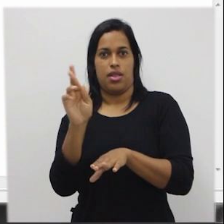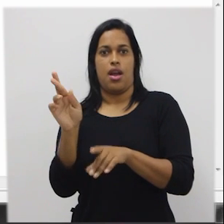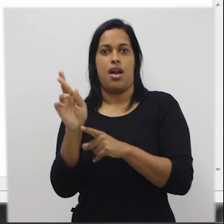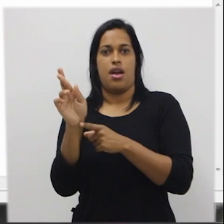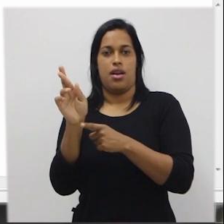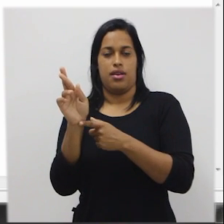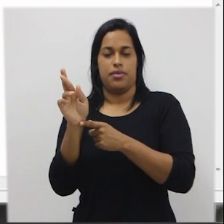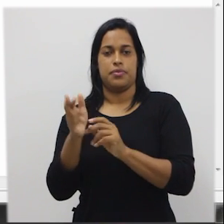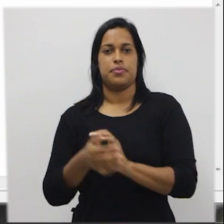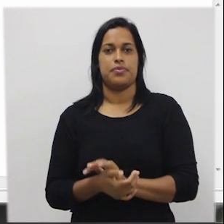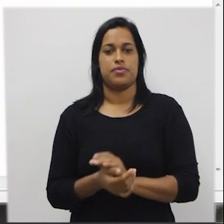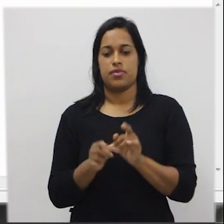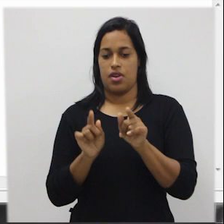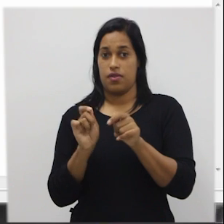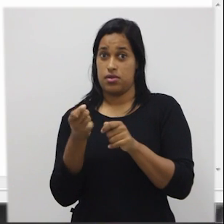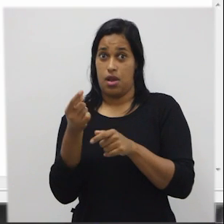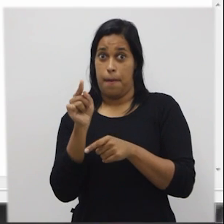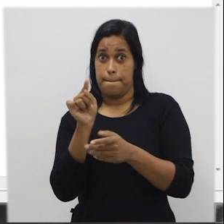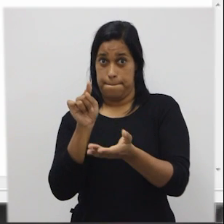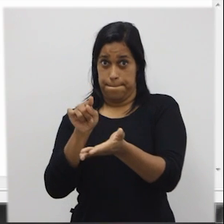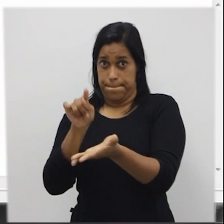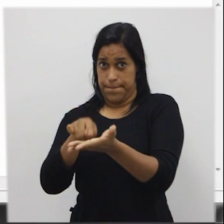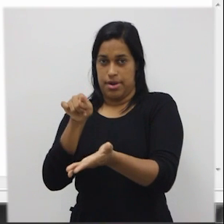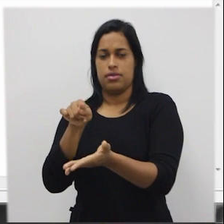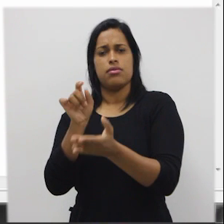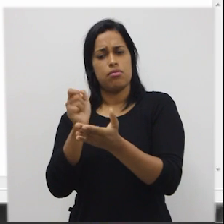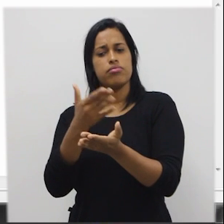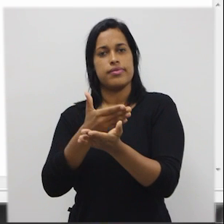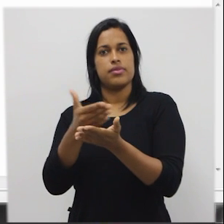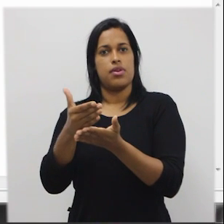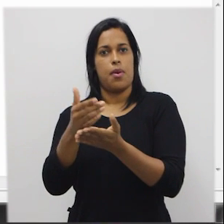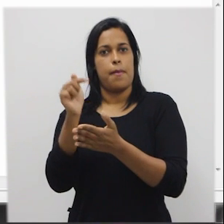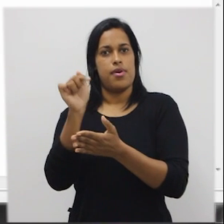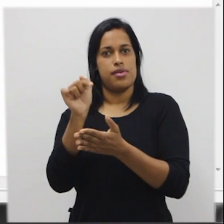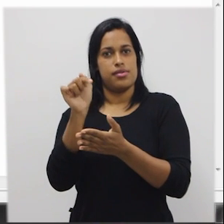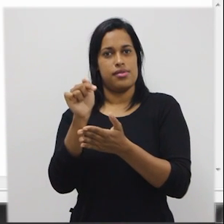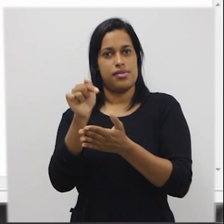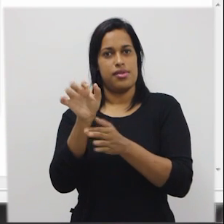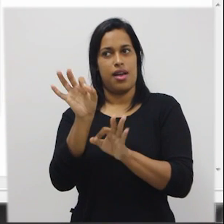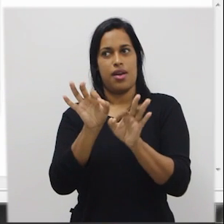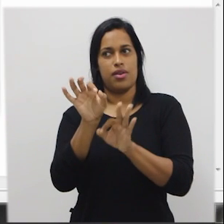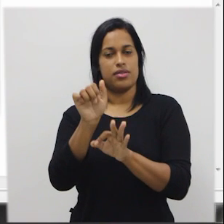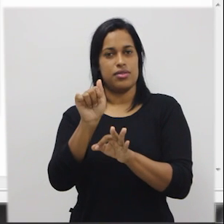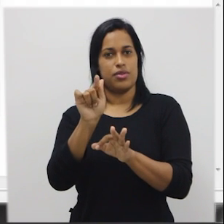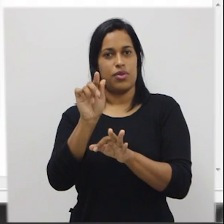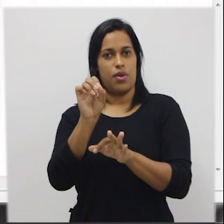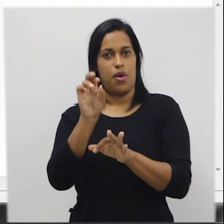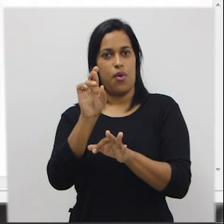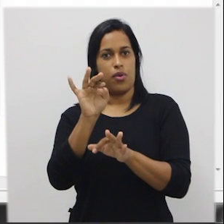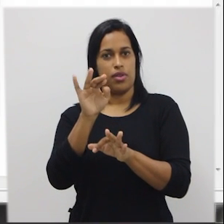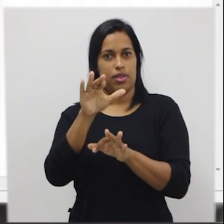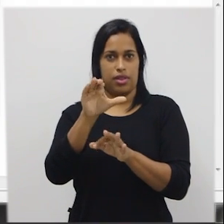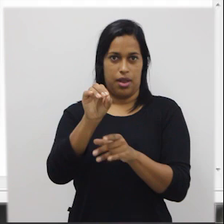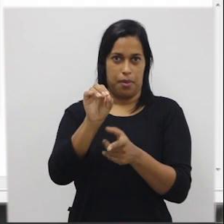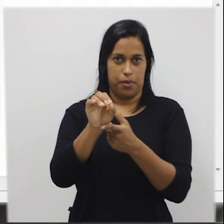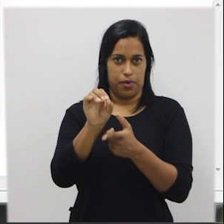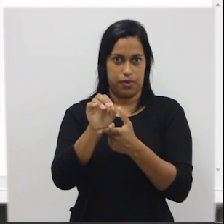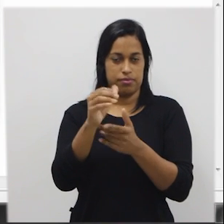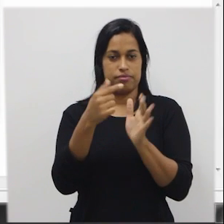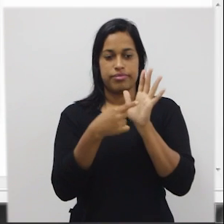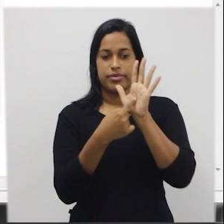se apertando nesse ícone vai começar a execução do algoritmo aparece uma tela